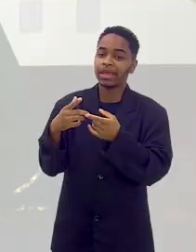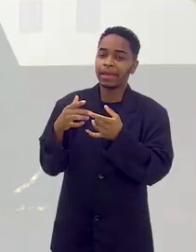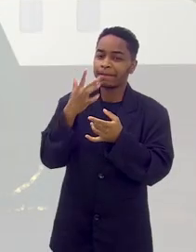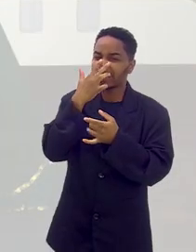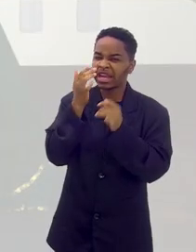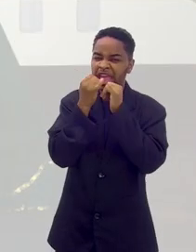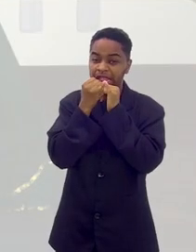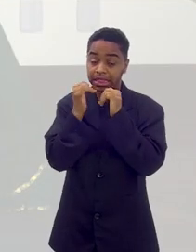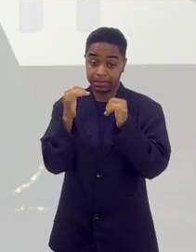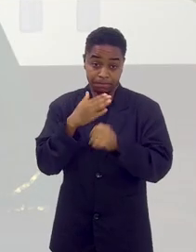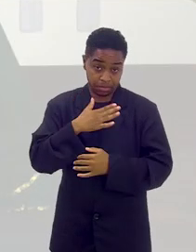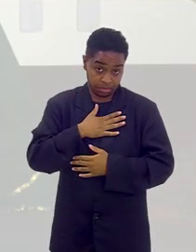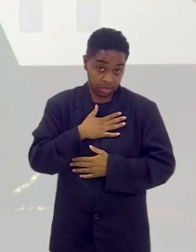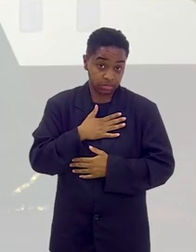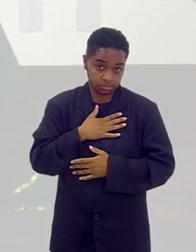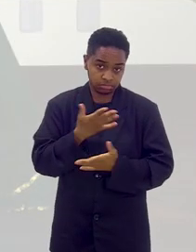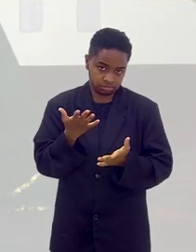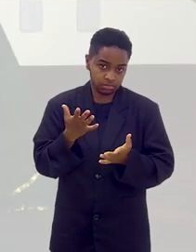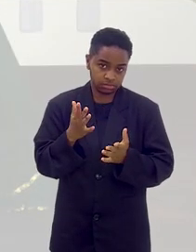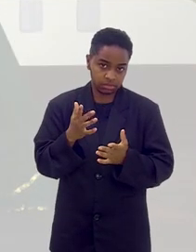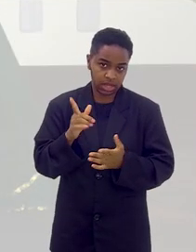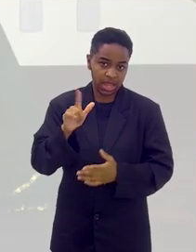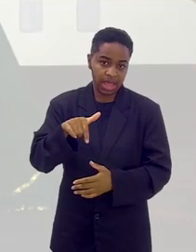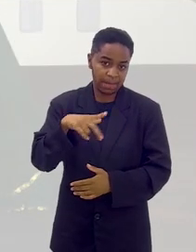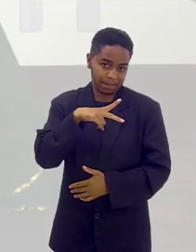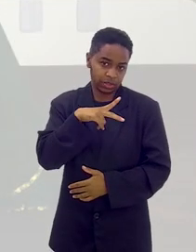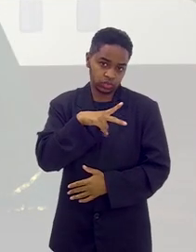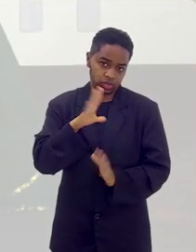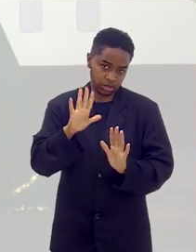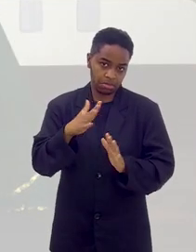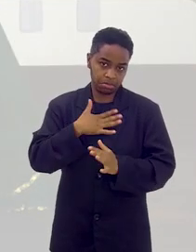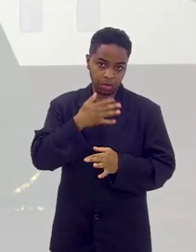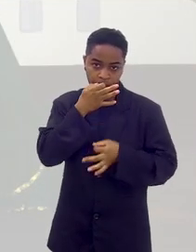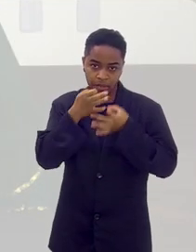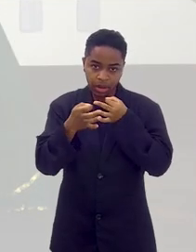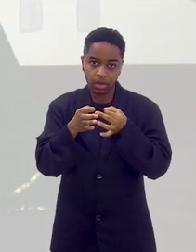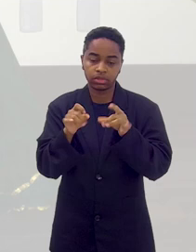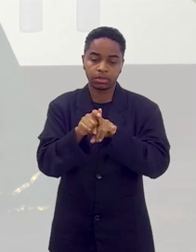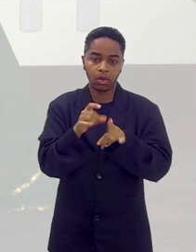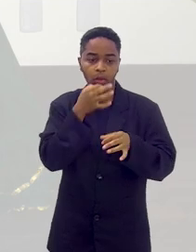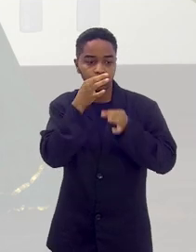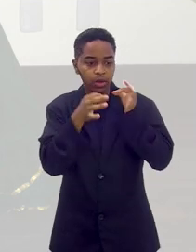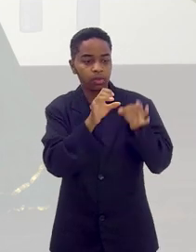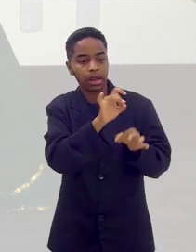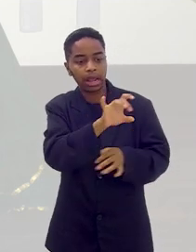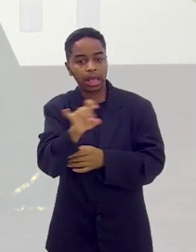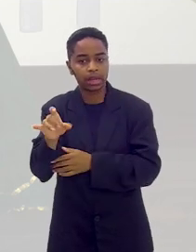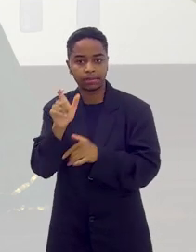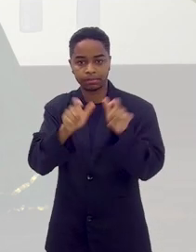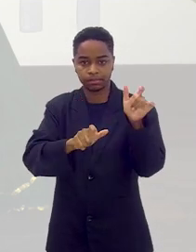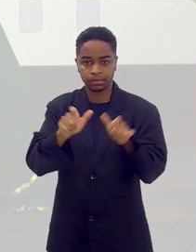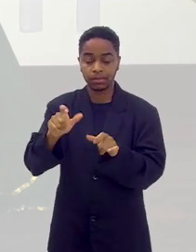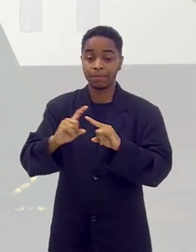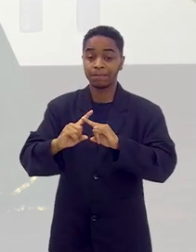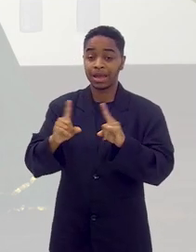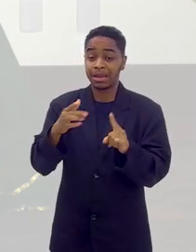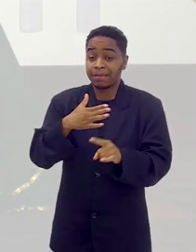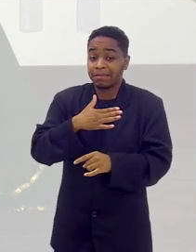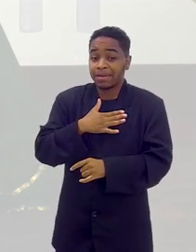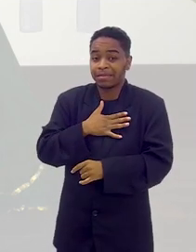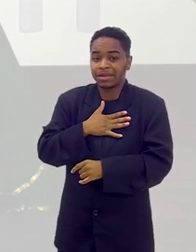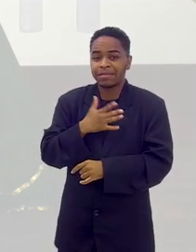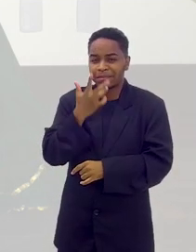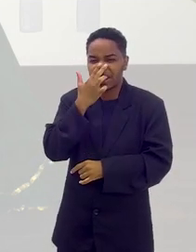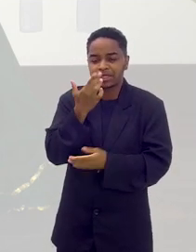energia que, pelo menos no meu caso, que é uma coisa mais particular, individual de cada bailarina, mas a gente,